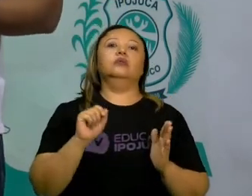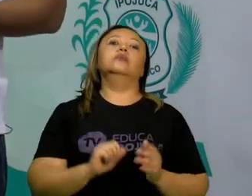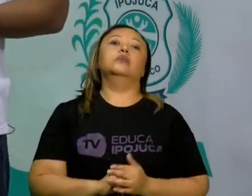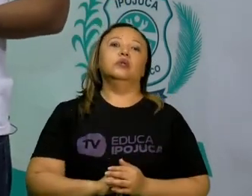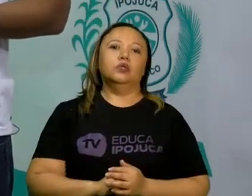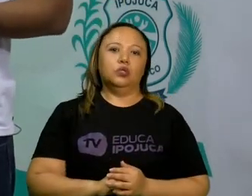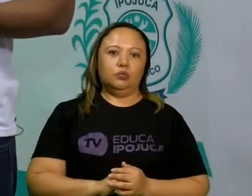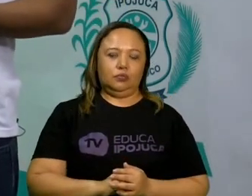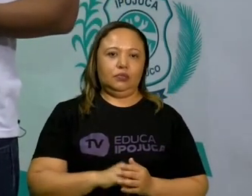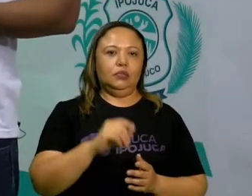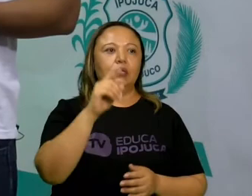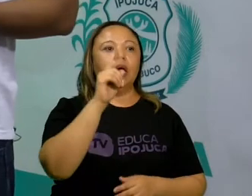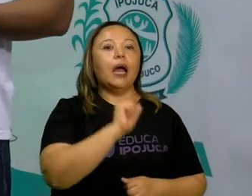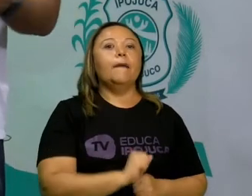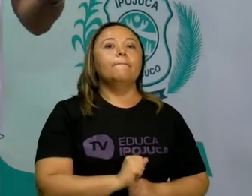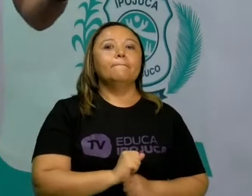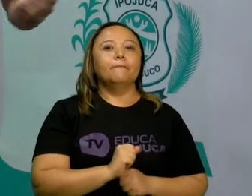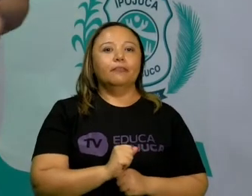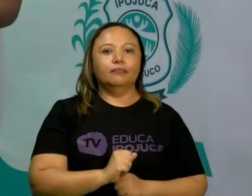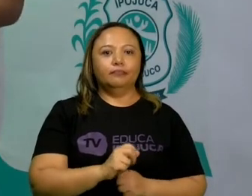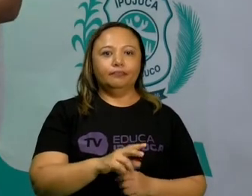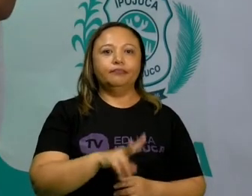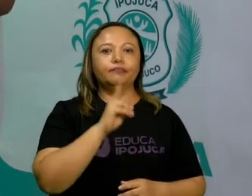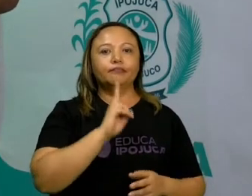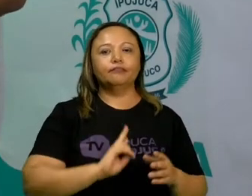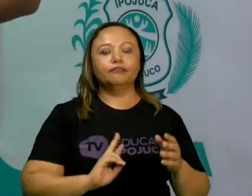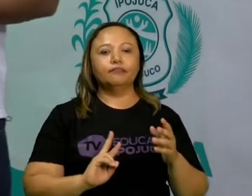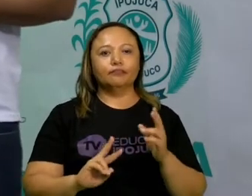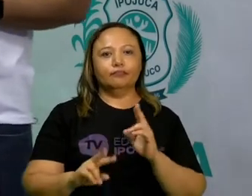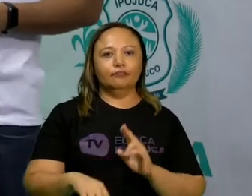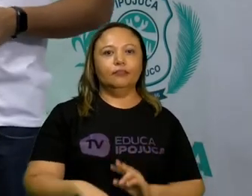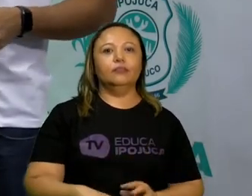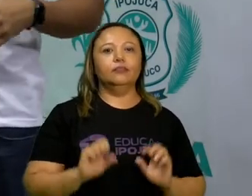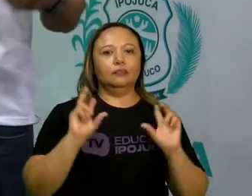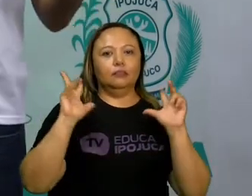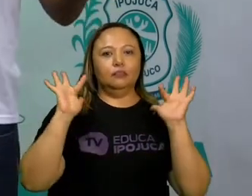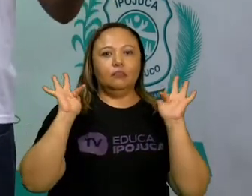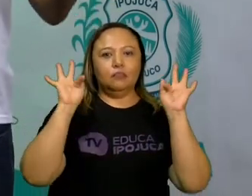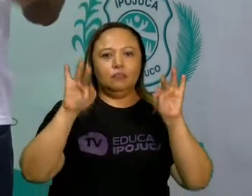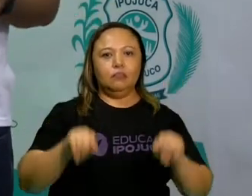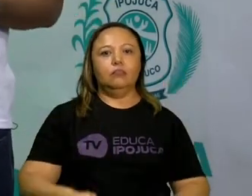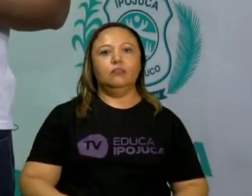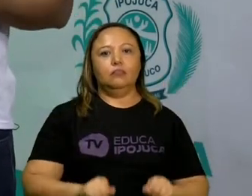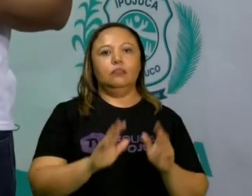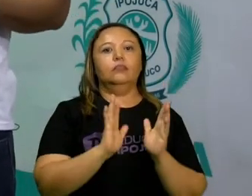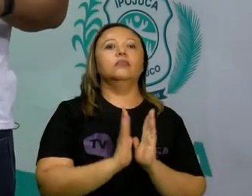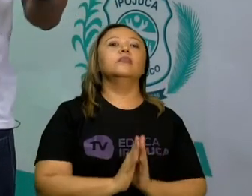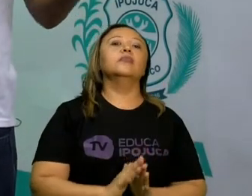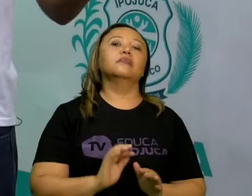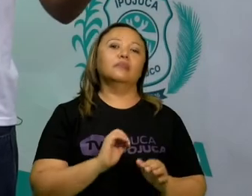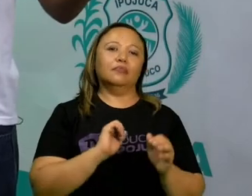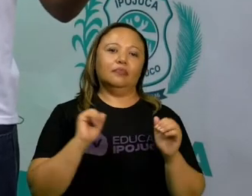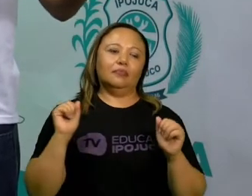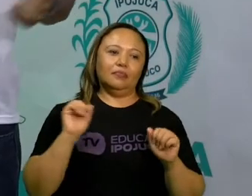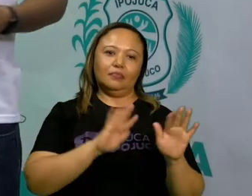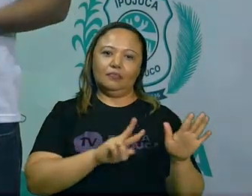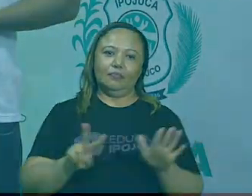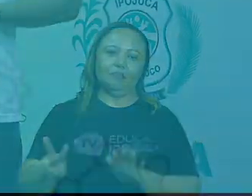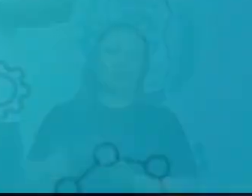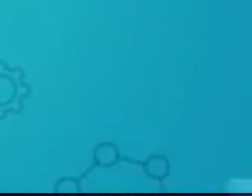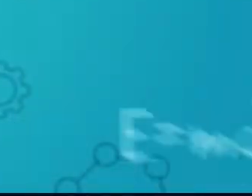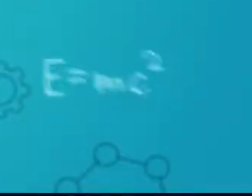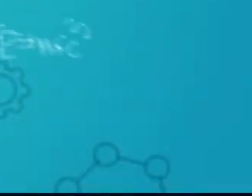no nosso próximo encontro. Desejo a vocês um excelente final de semana, um grande abraço e até mais!